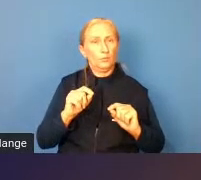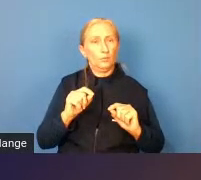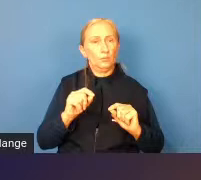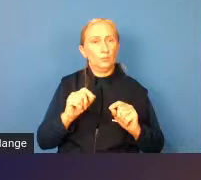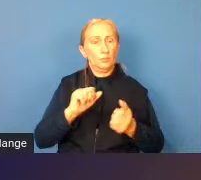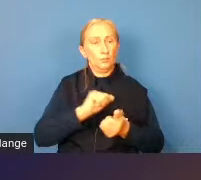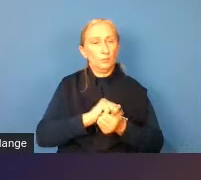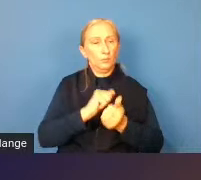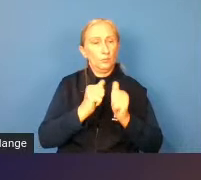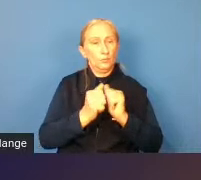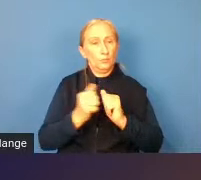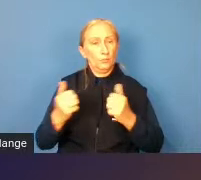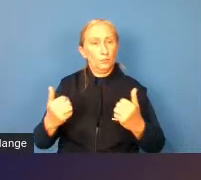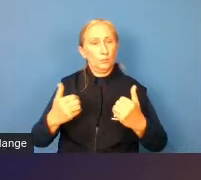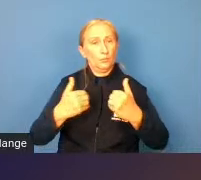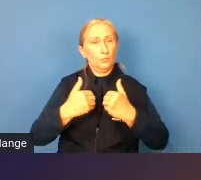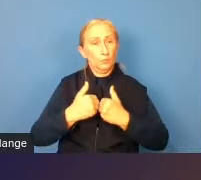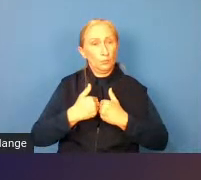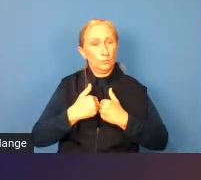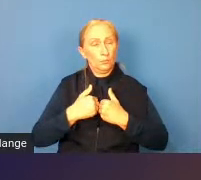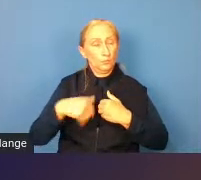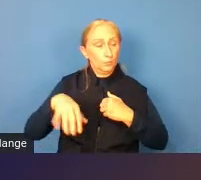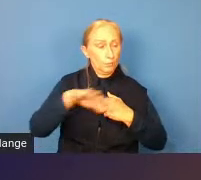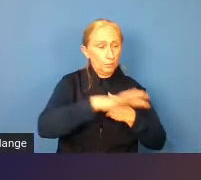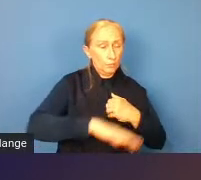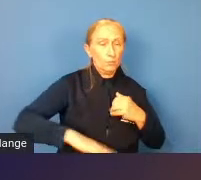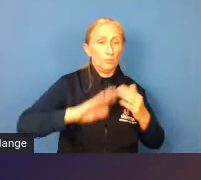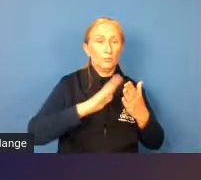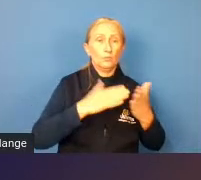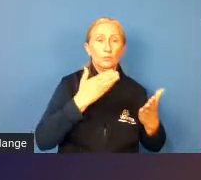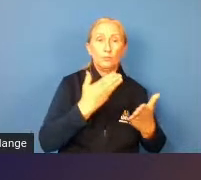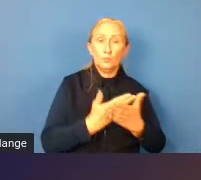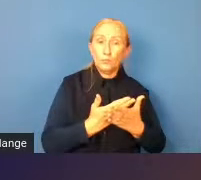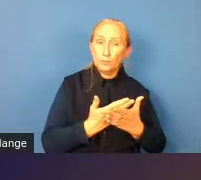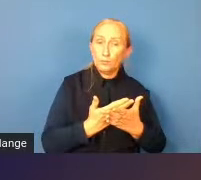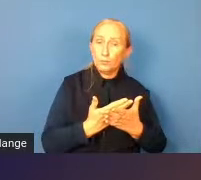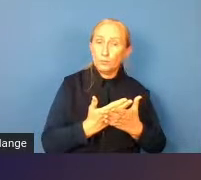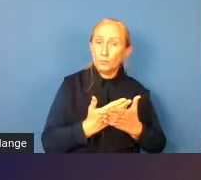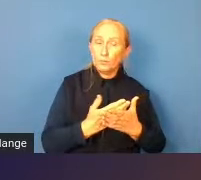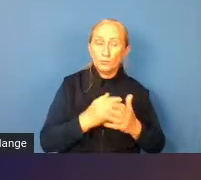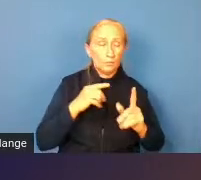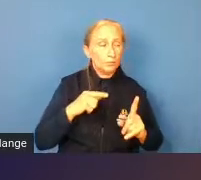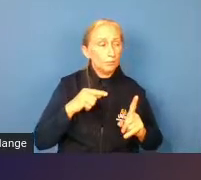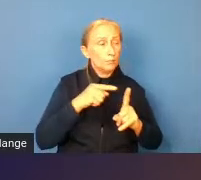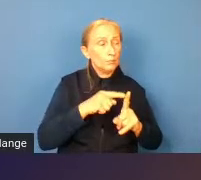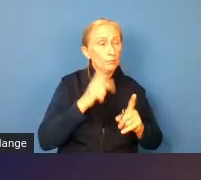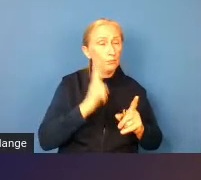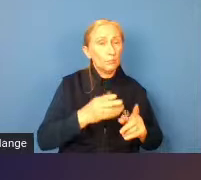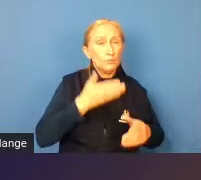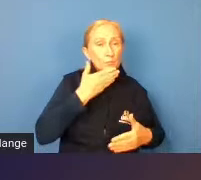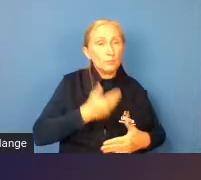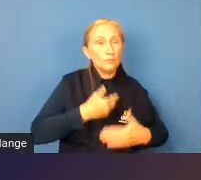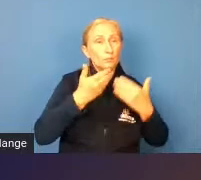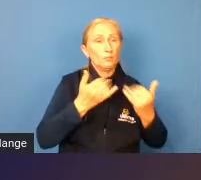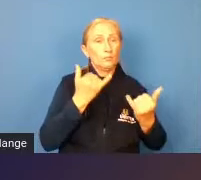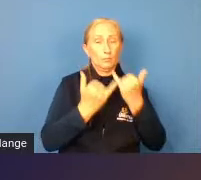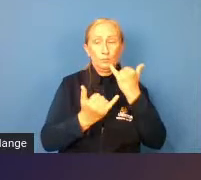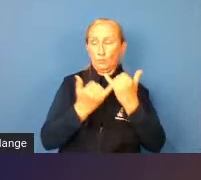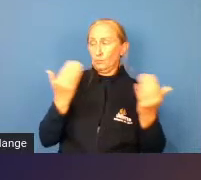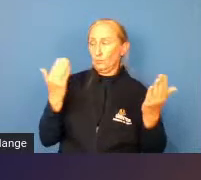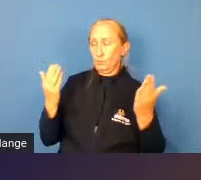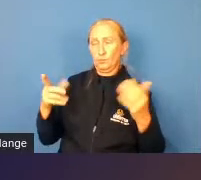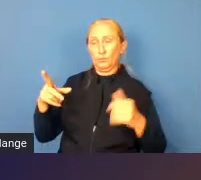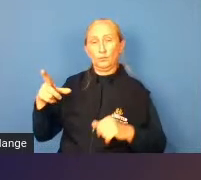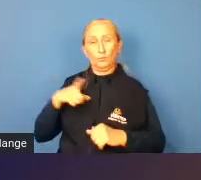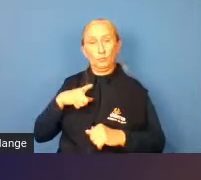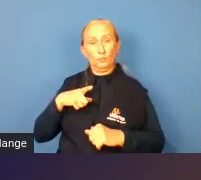adequar o autista ao ambiente escolar ele tem que ser destinado a sempre melhorar o parâmetro dele então se ele